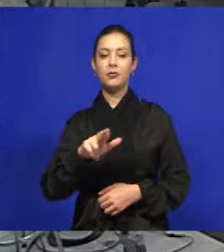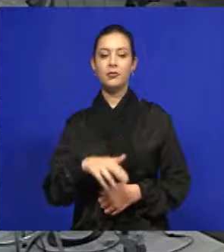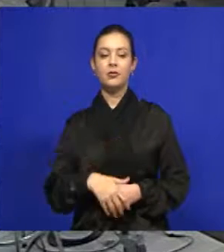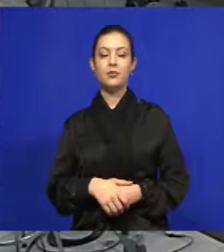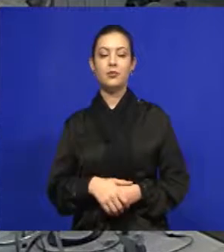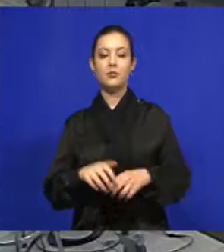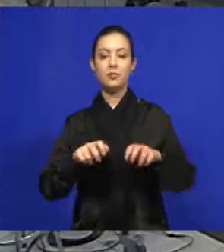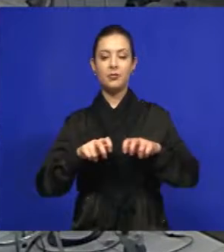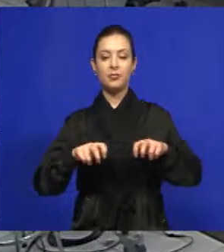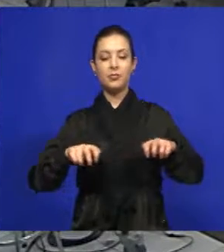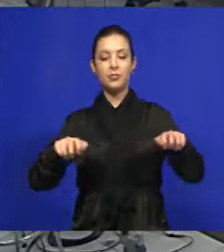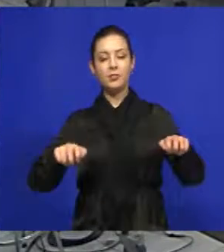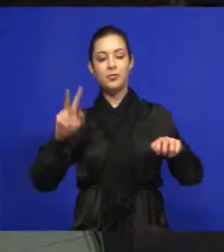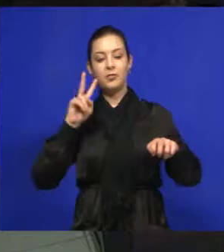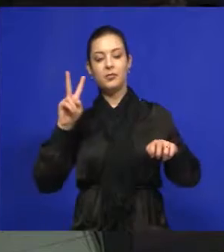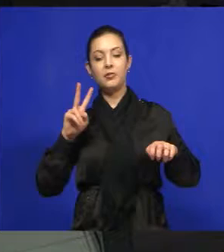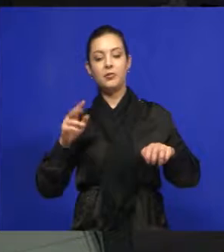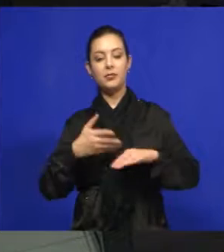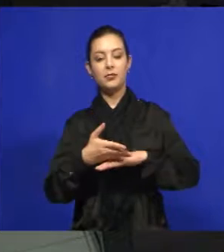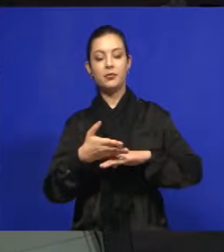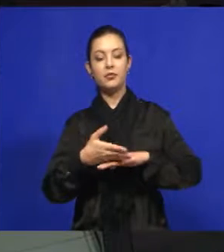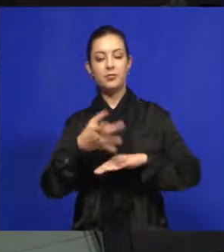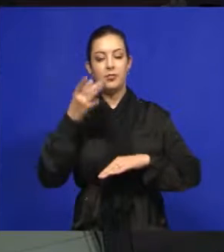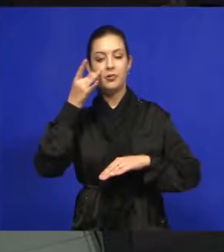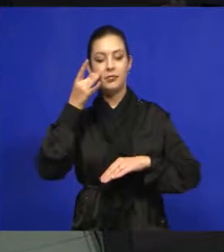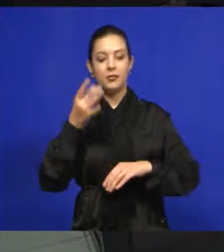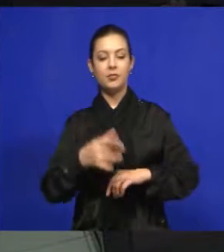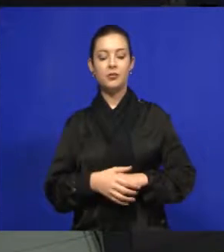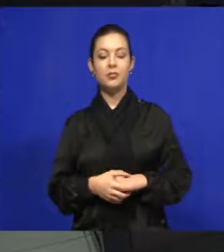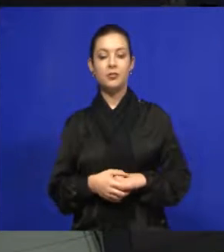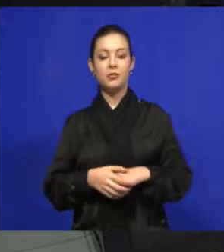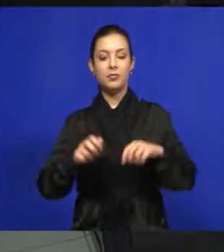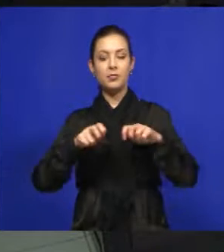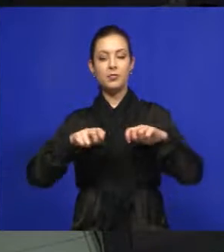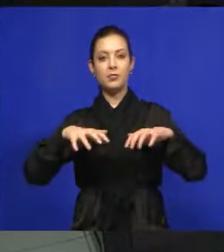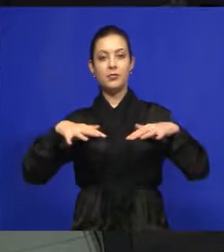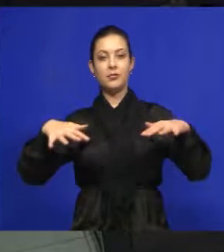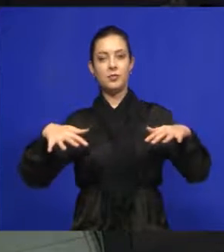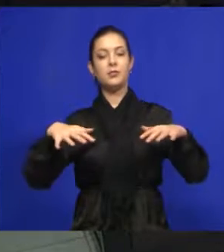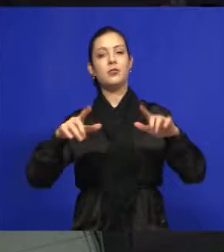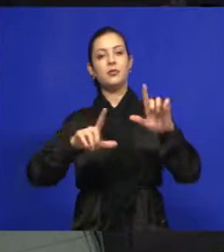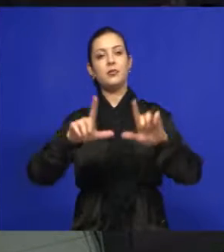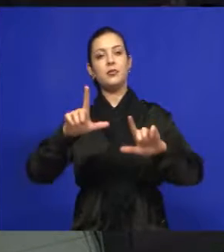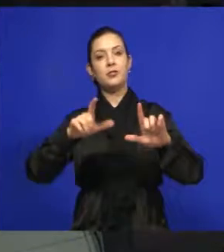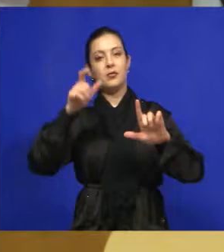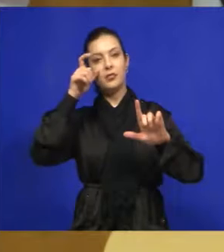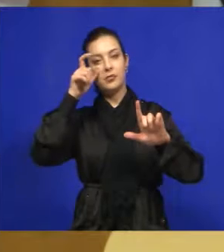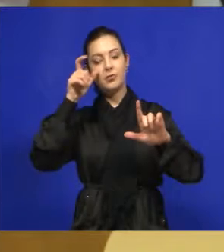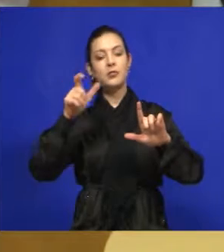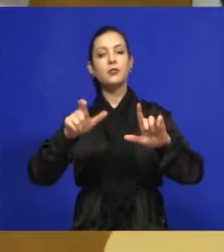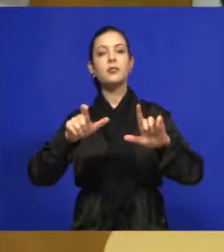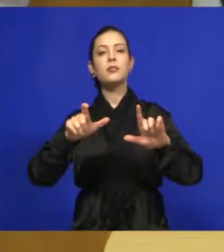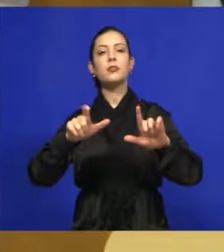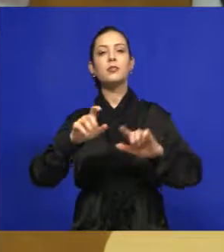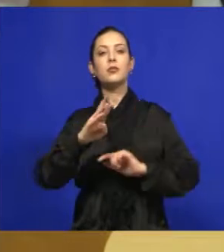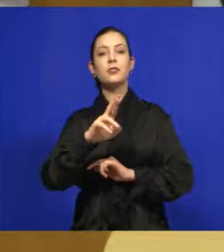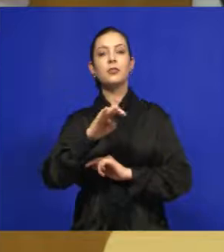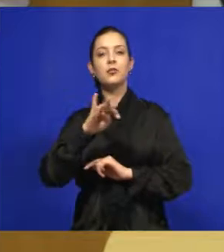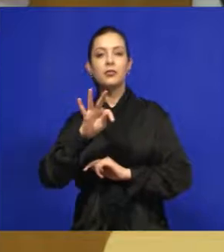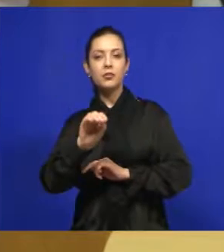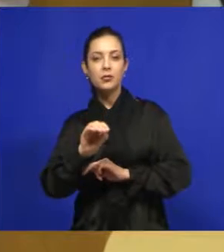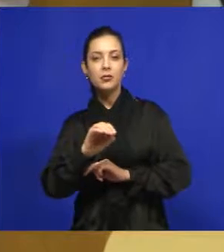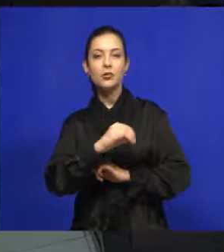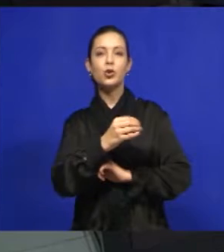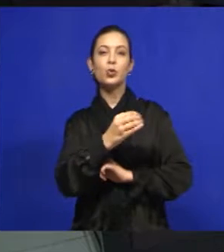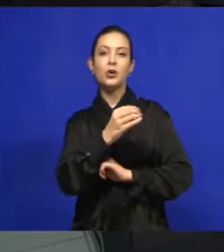membros da mesa, senhores vereadores que estão aqui presentes, público que está nos assistindo, o Brito, o João de Deus, os demais